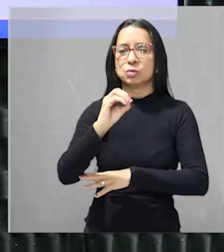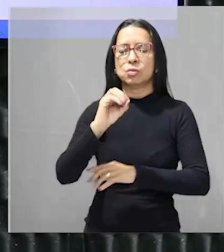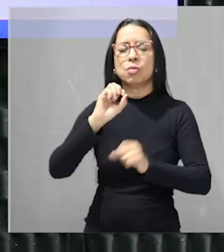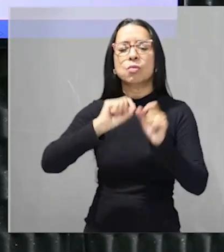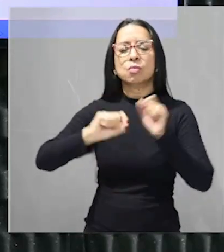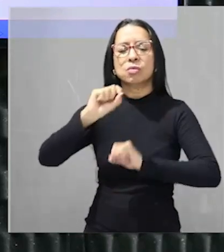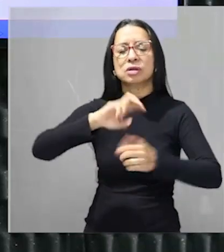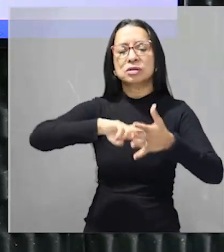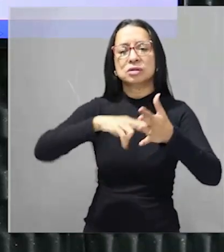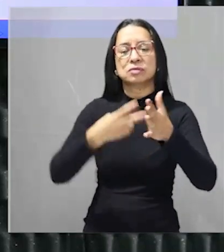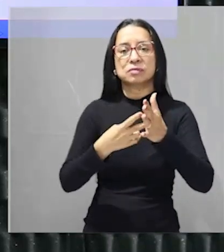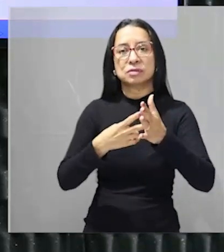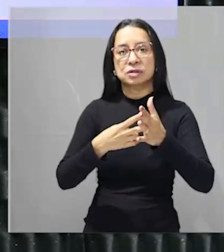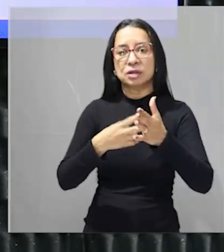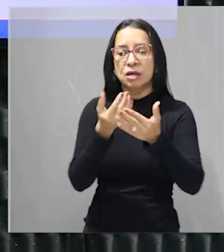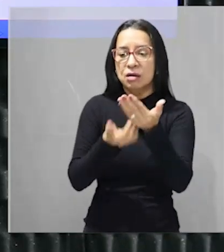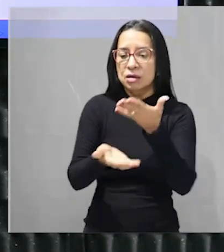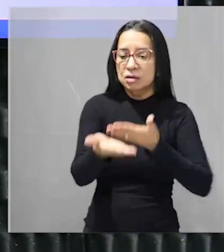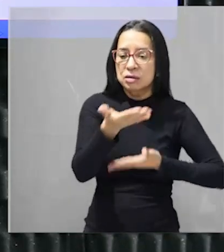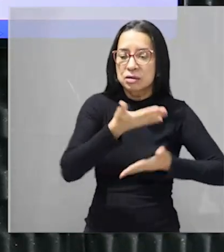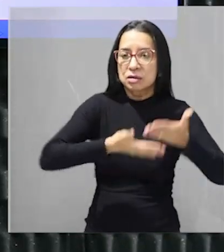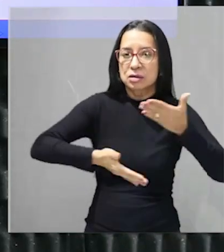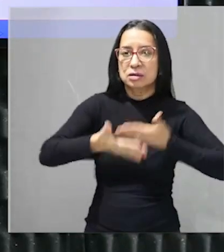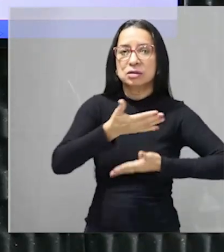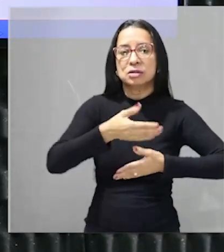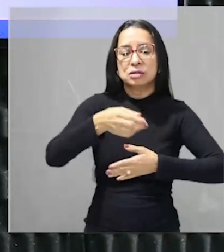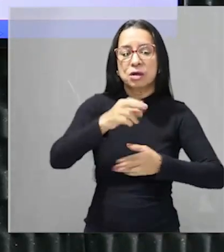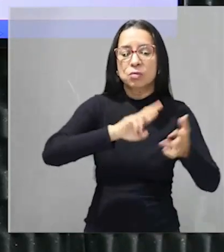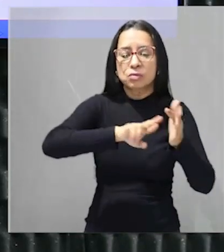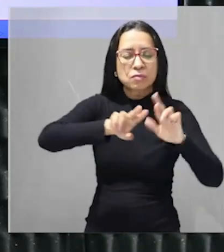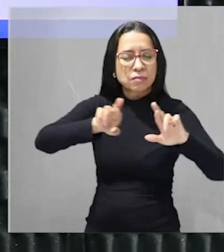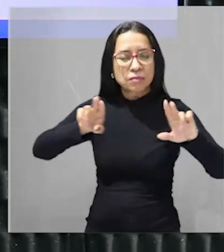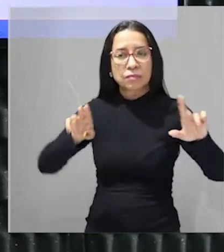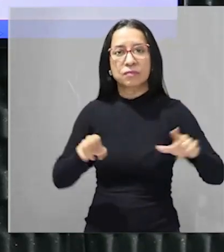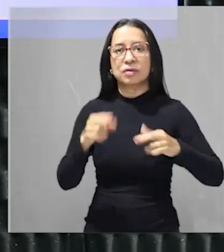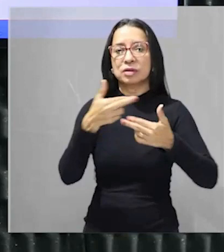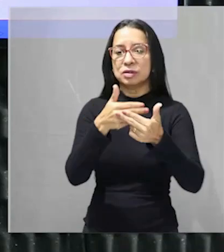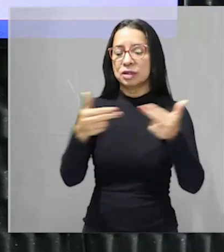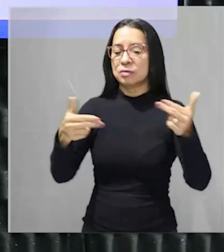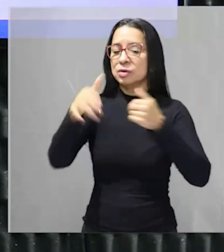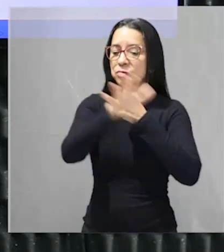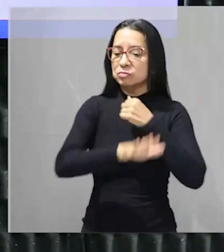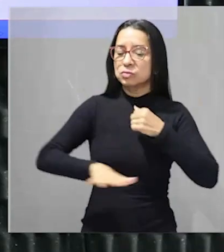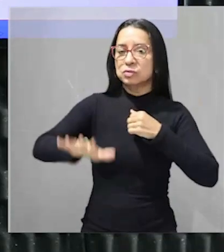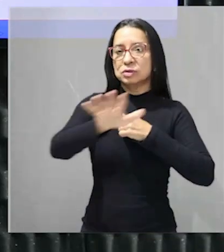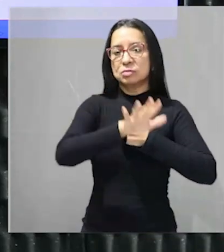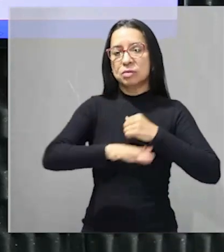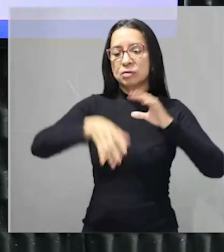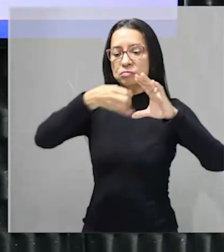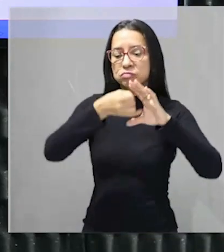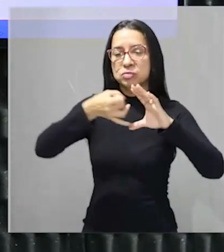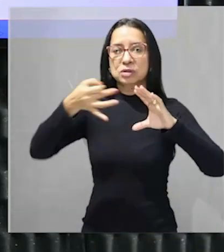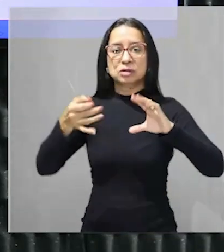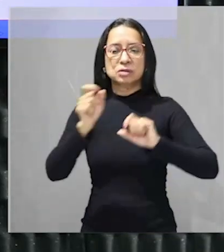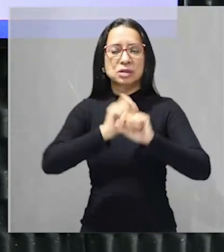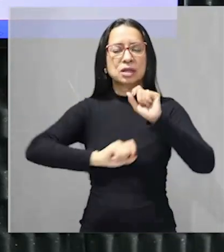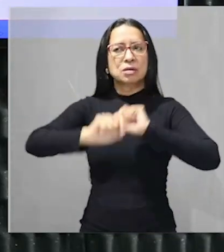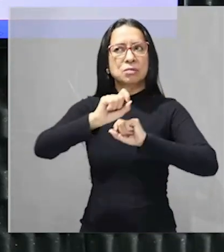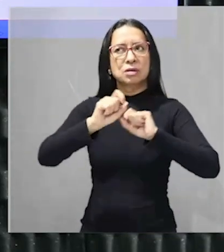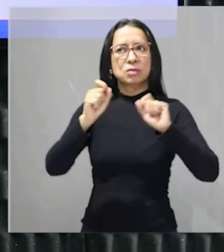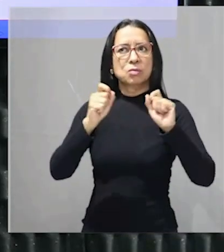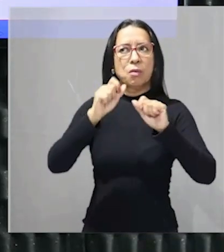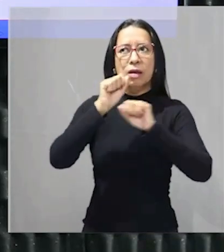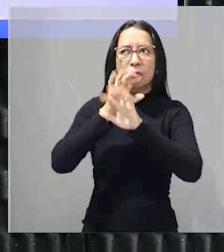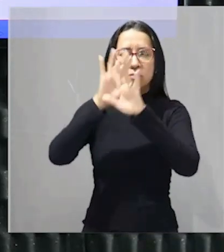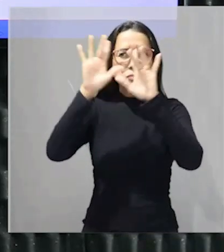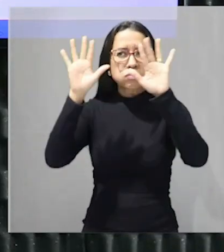interação de vários elementos de um espaço que vão caracterizá-lo que elementos são esses Marcos? o clima a